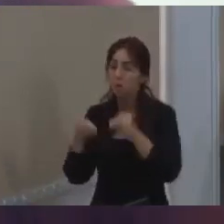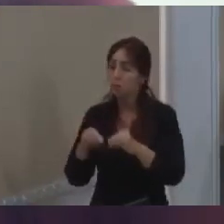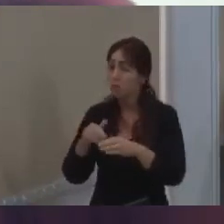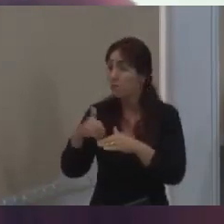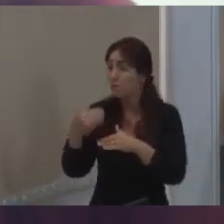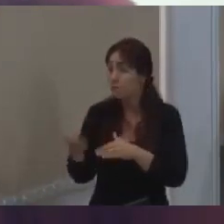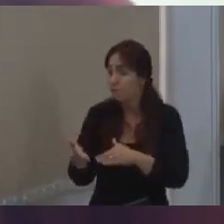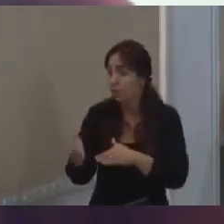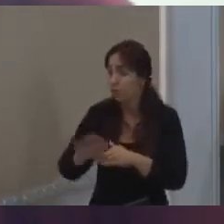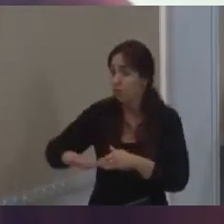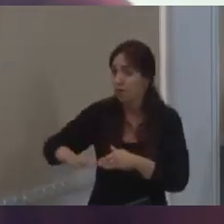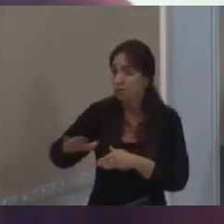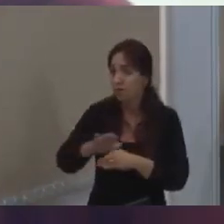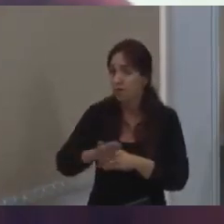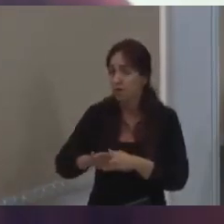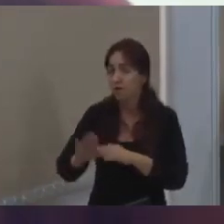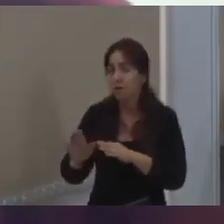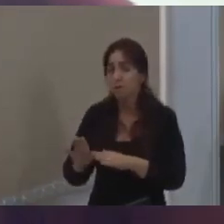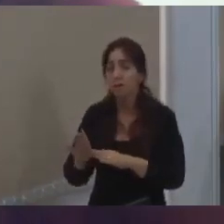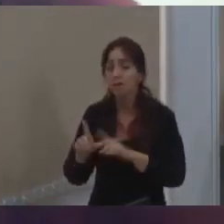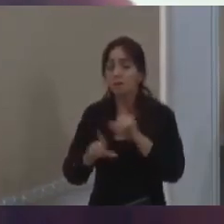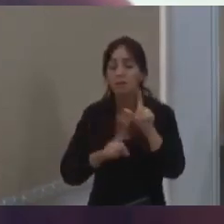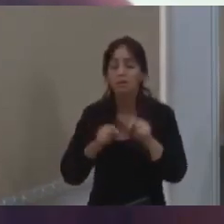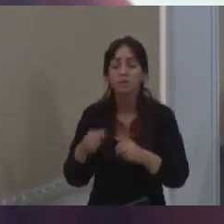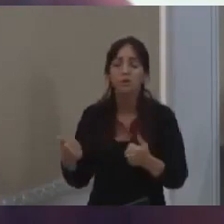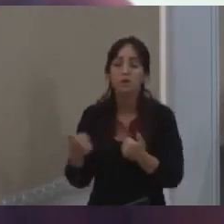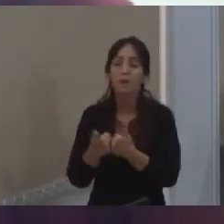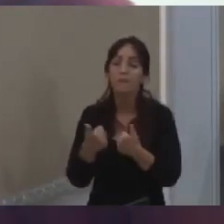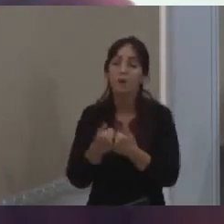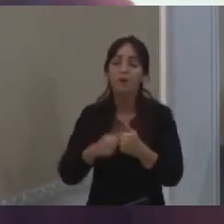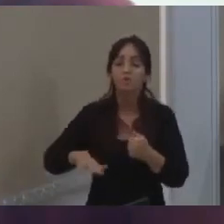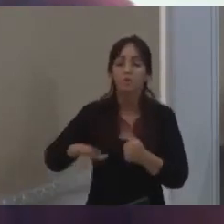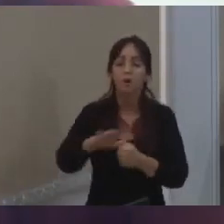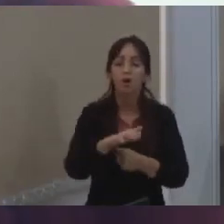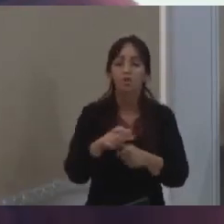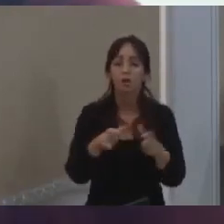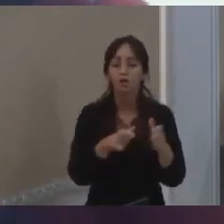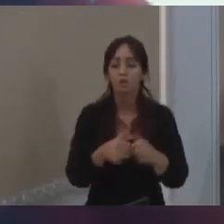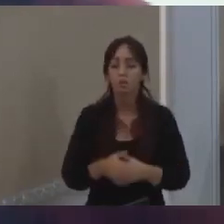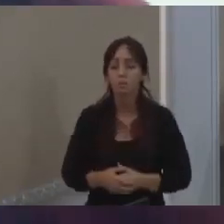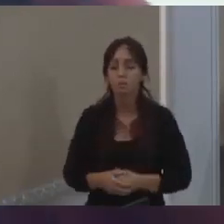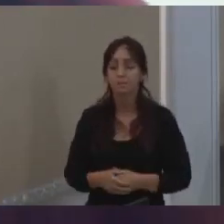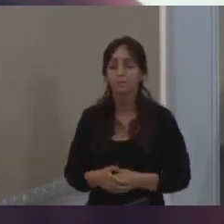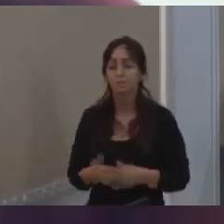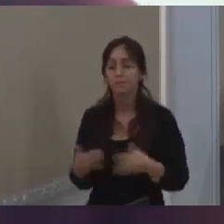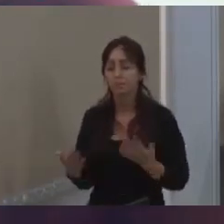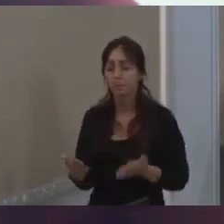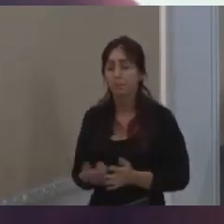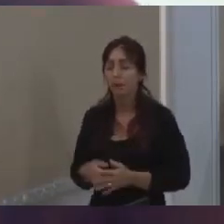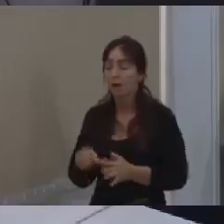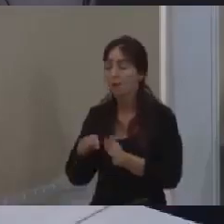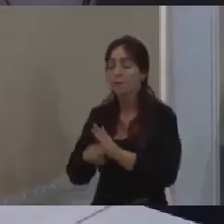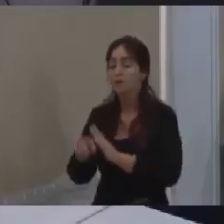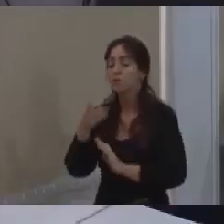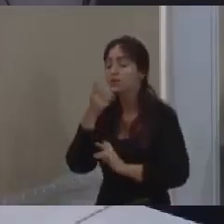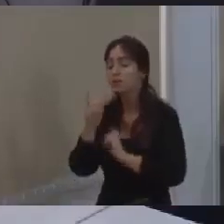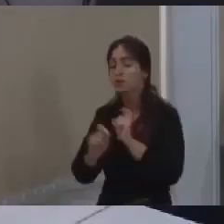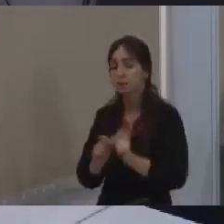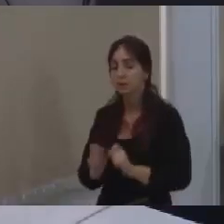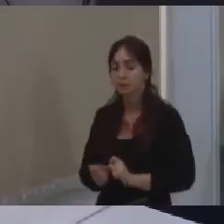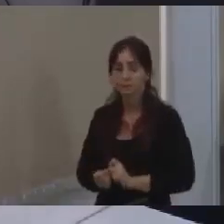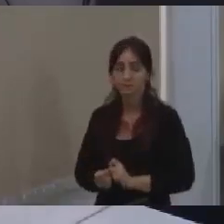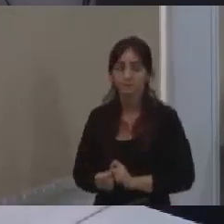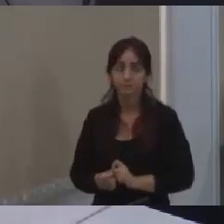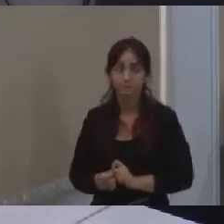preferencialmente próximo ao território. Tudo bem, mas só que aí é seguinte, é porque as perguntas que eu estou fazendo para a senhora